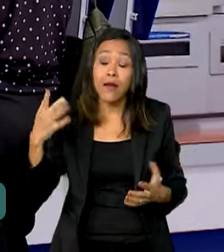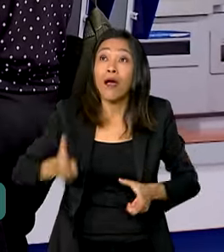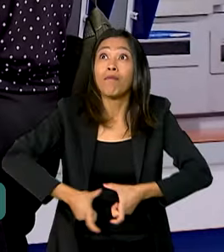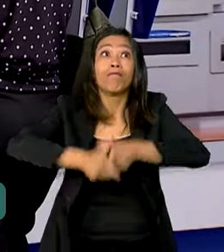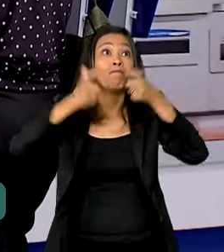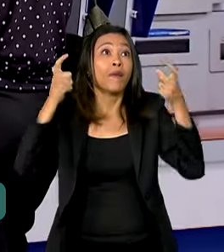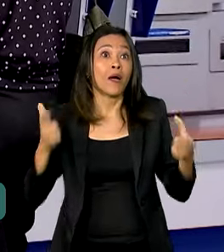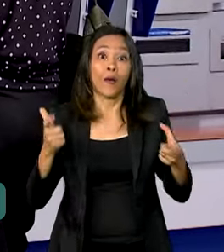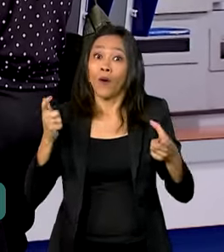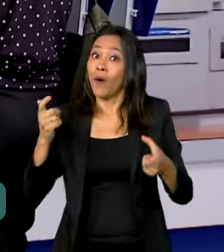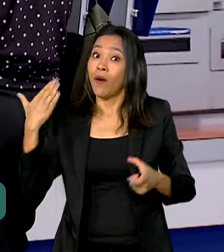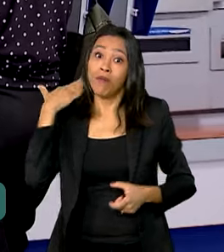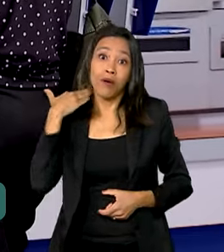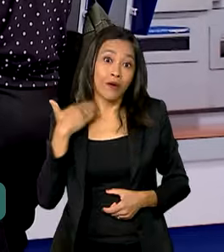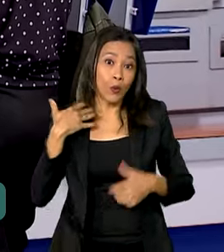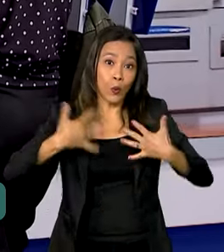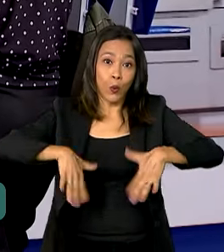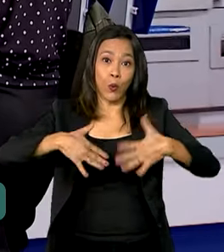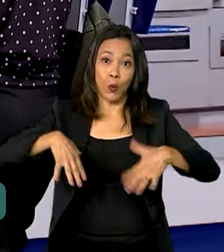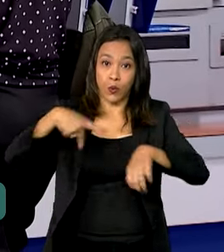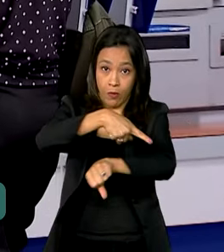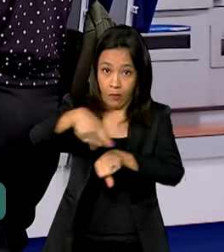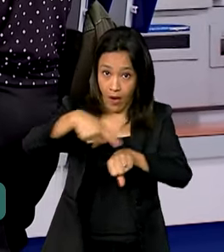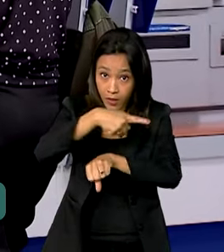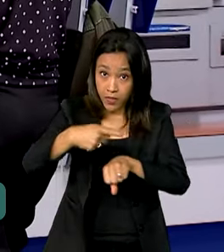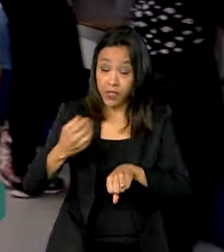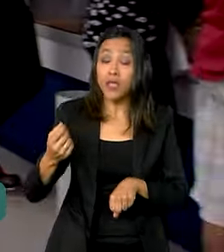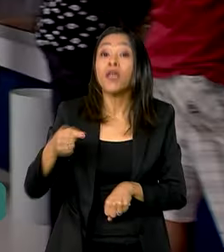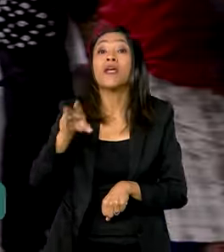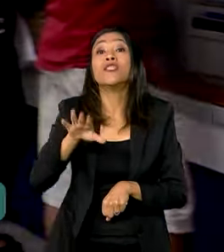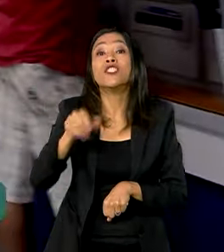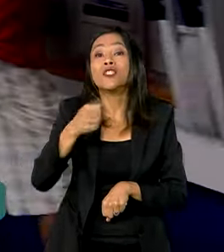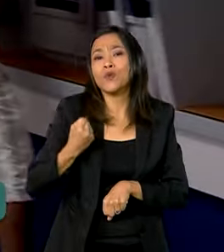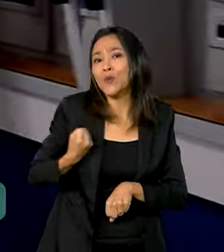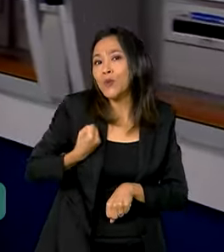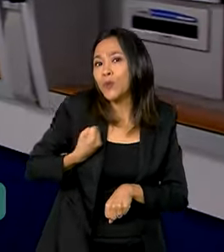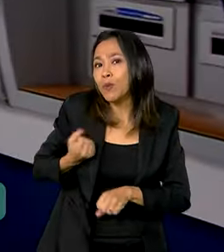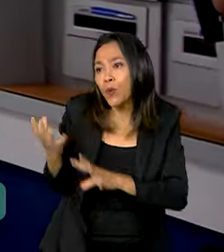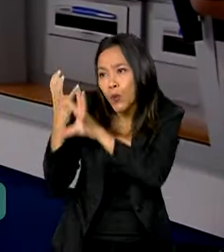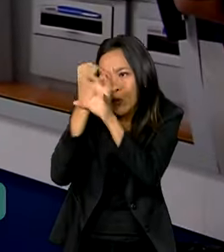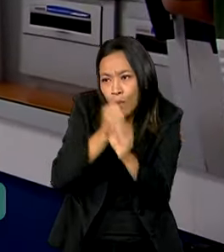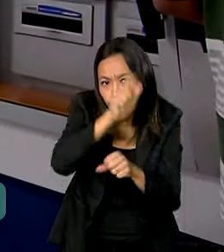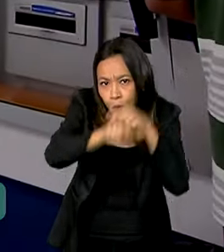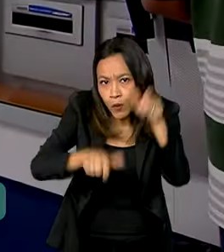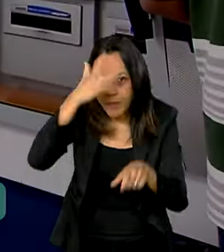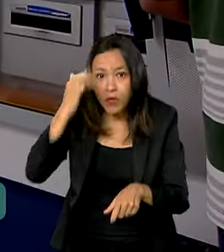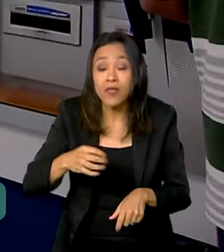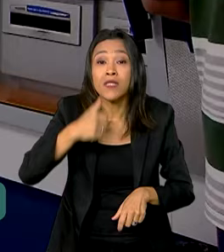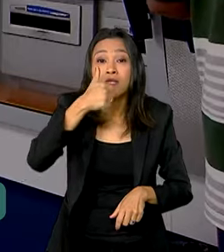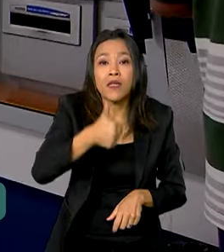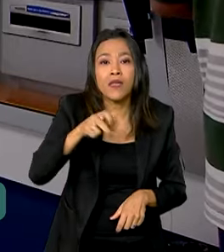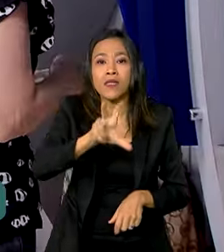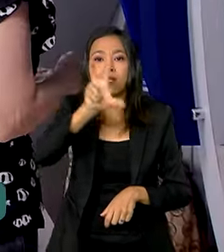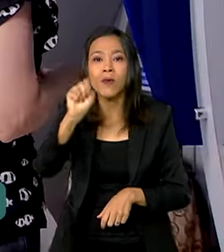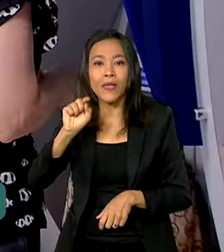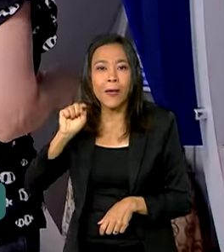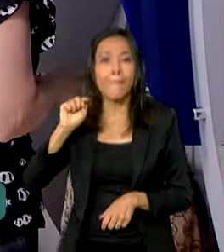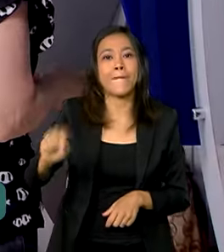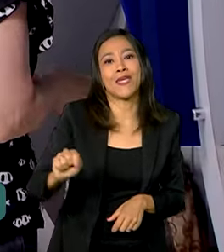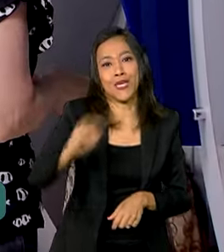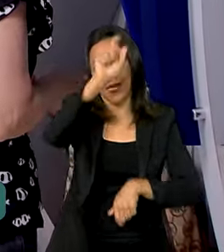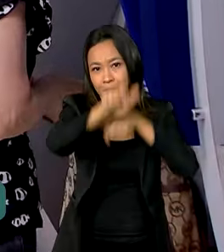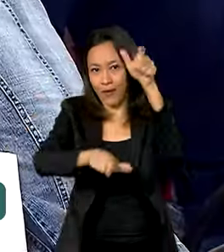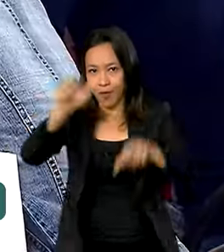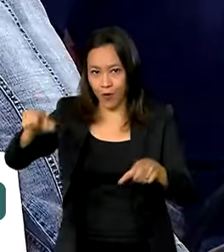instituição financeira do país em número de usuários, com 150 milhões de clientes